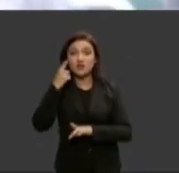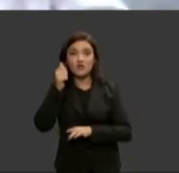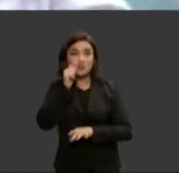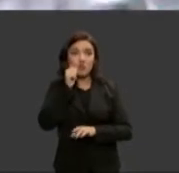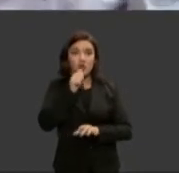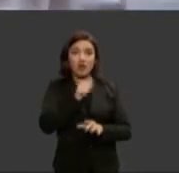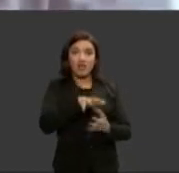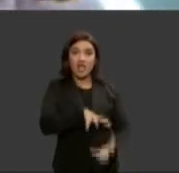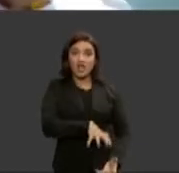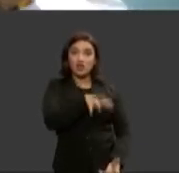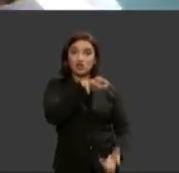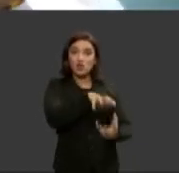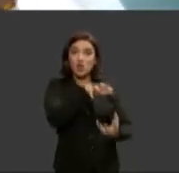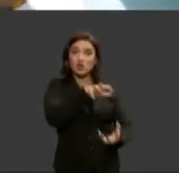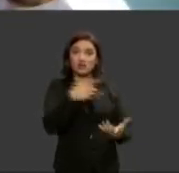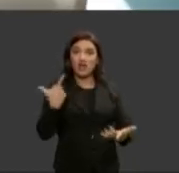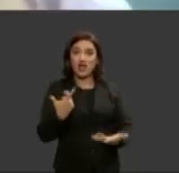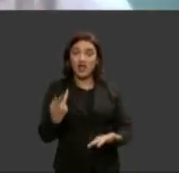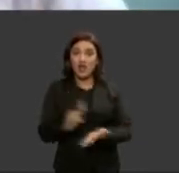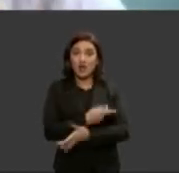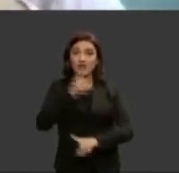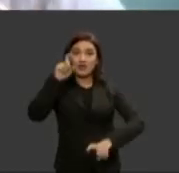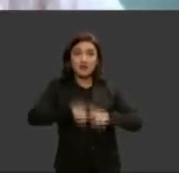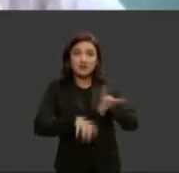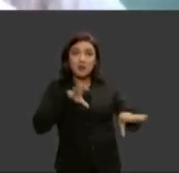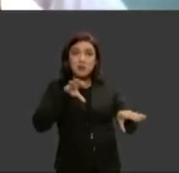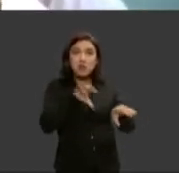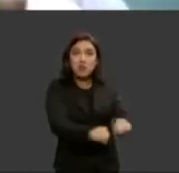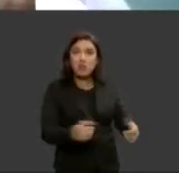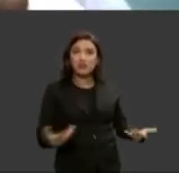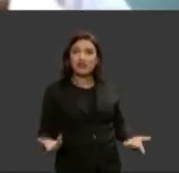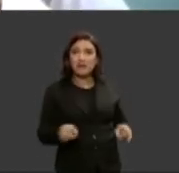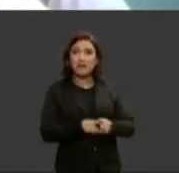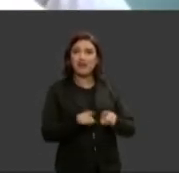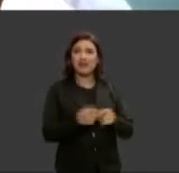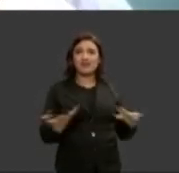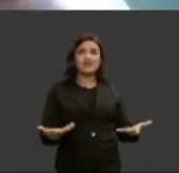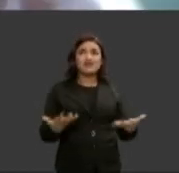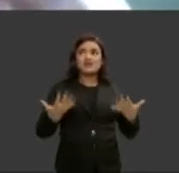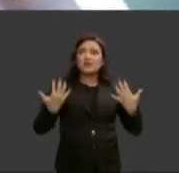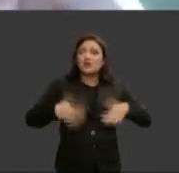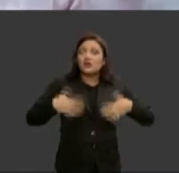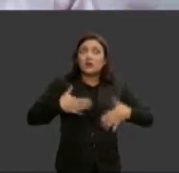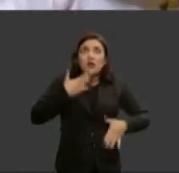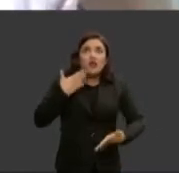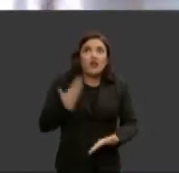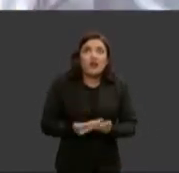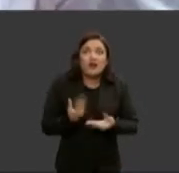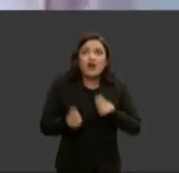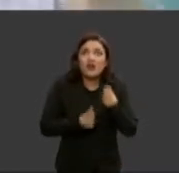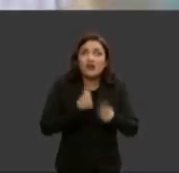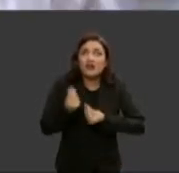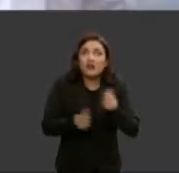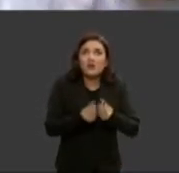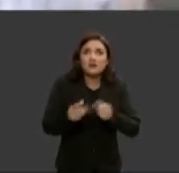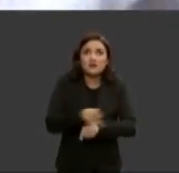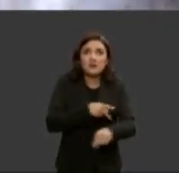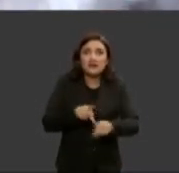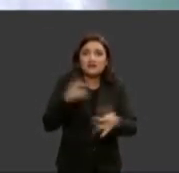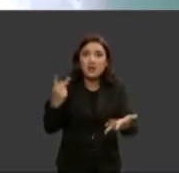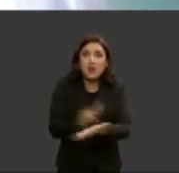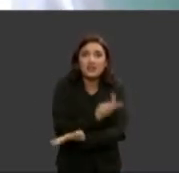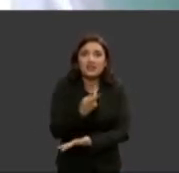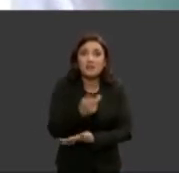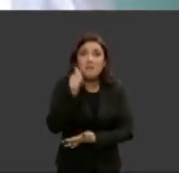estupradas temos doutor Humberto temos ministro Humberto uma realidade absurda nesta nação que é o estupro de